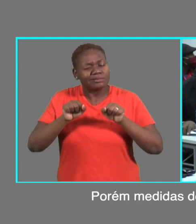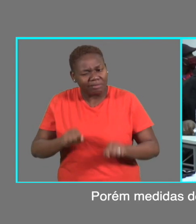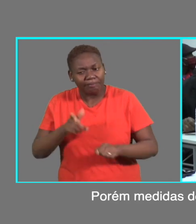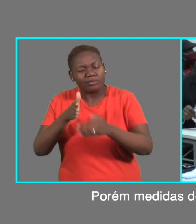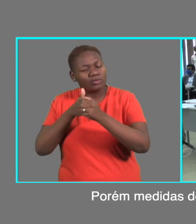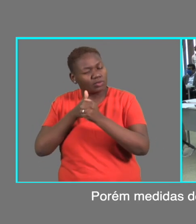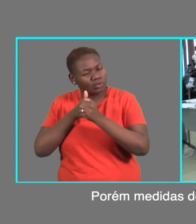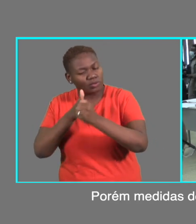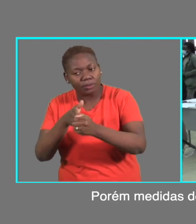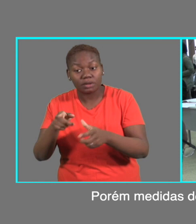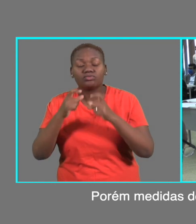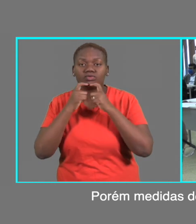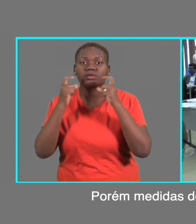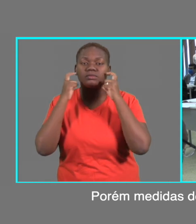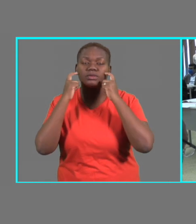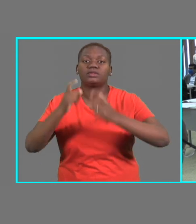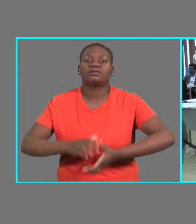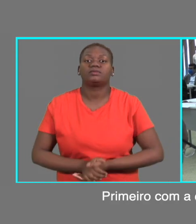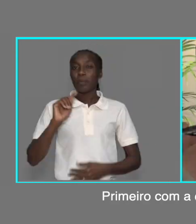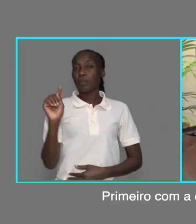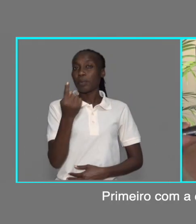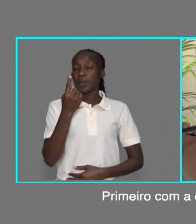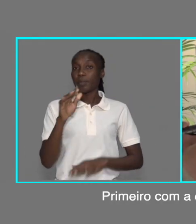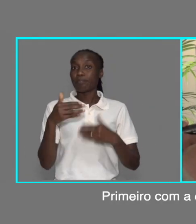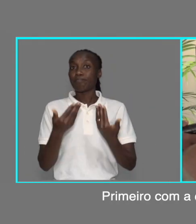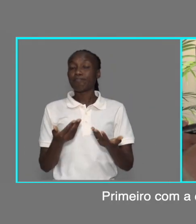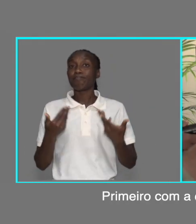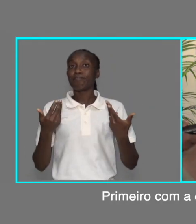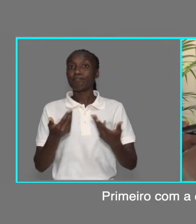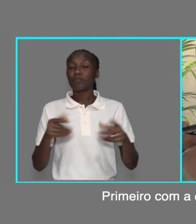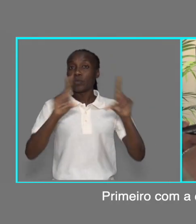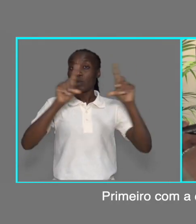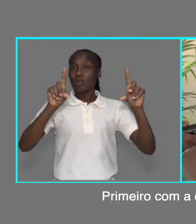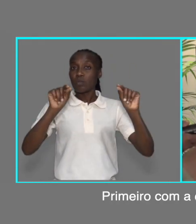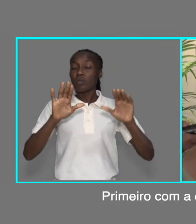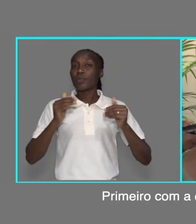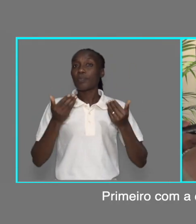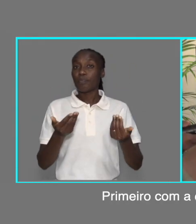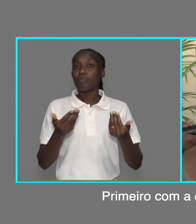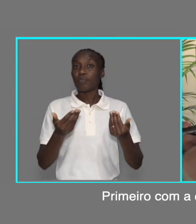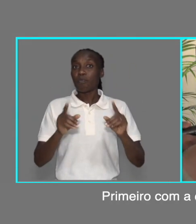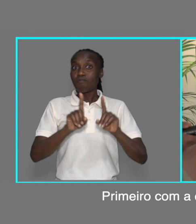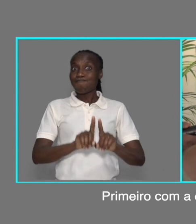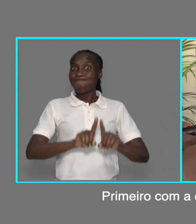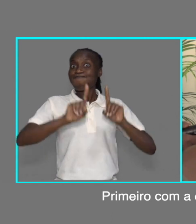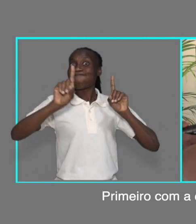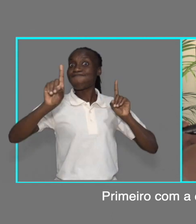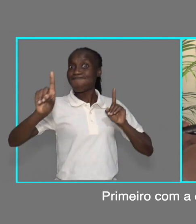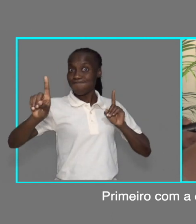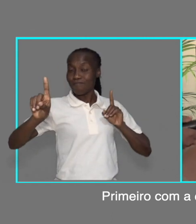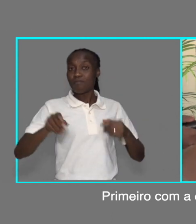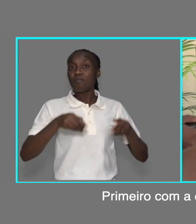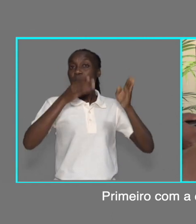medidas de prevenção devem ser cumpridas. Primeiro, com a questão do